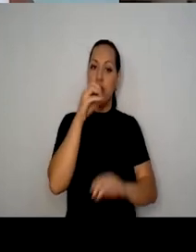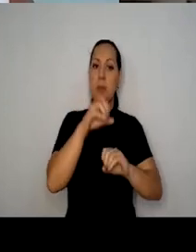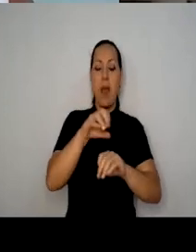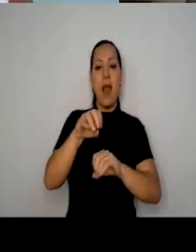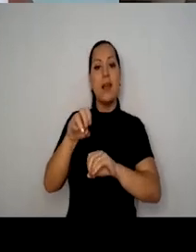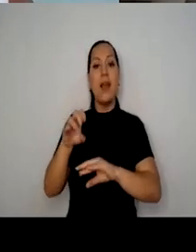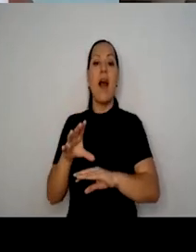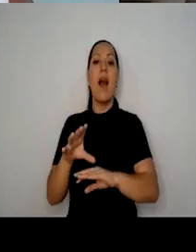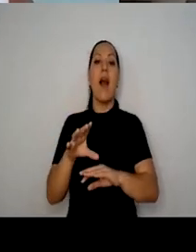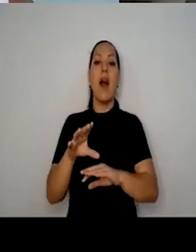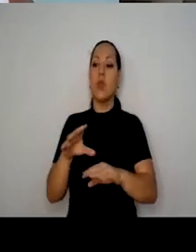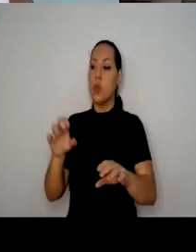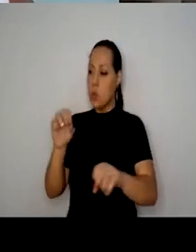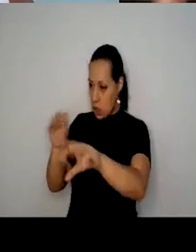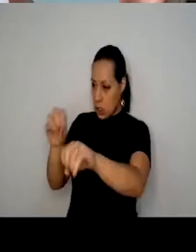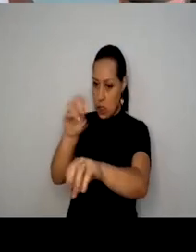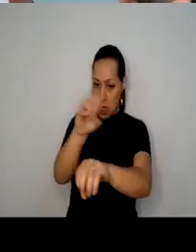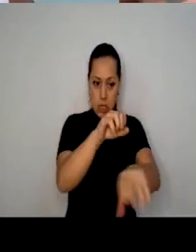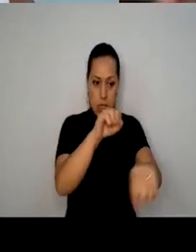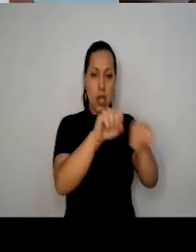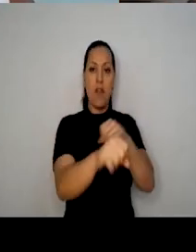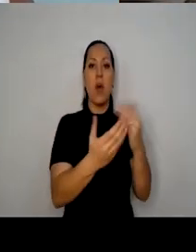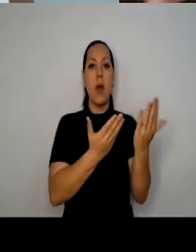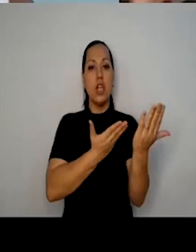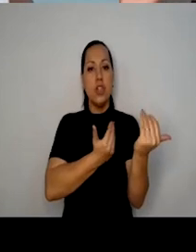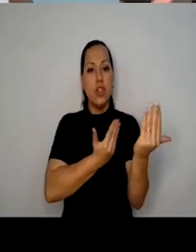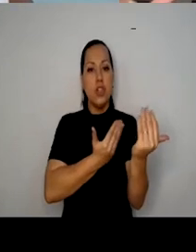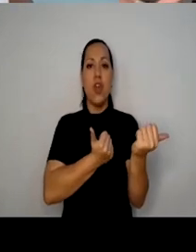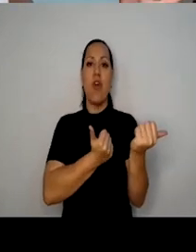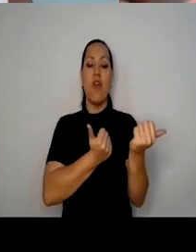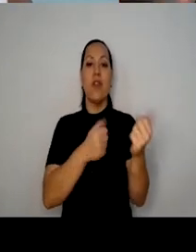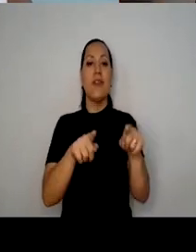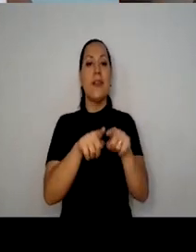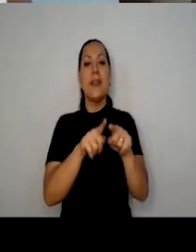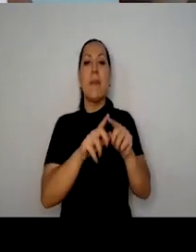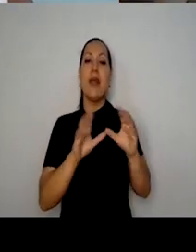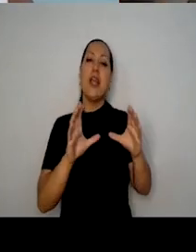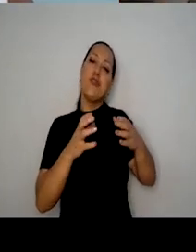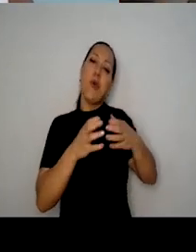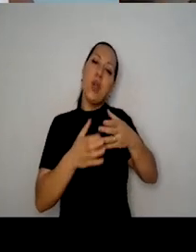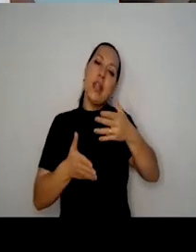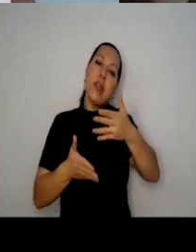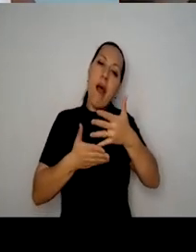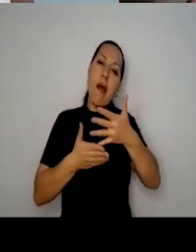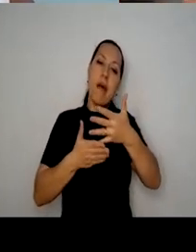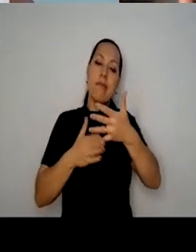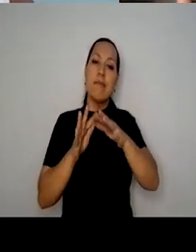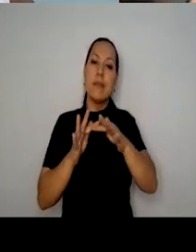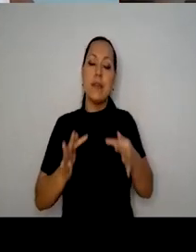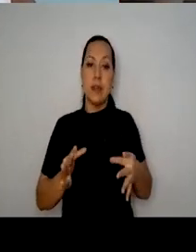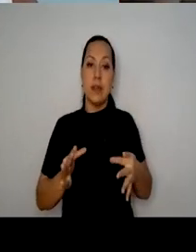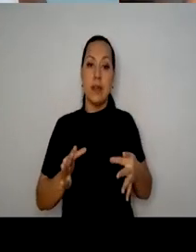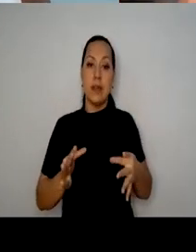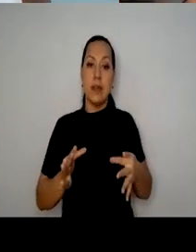forma jovens de comunidades também em vulnerabilidade. Então tem um trabalho